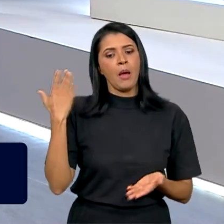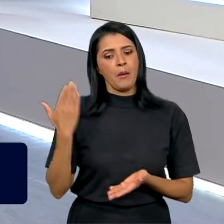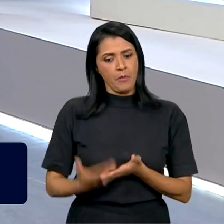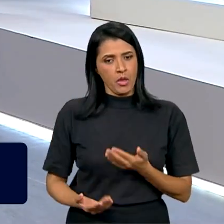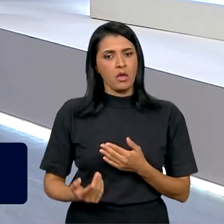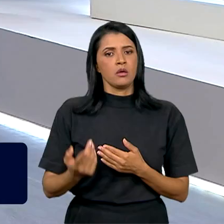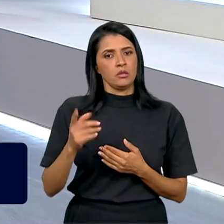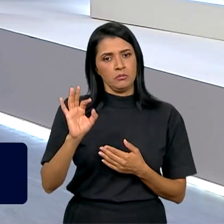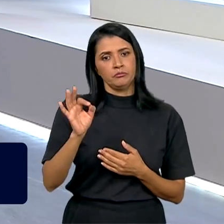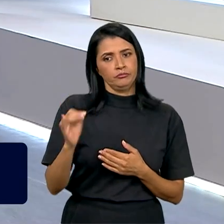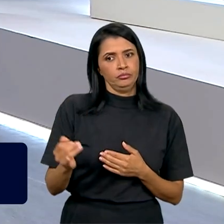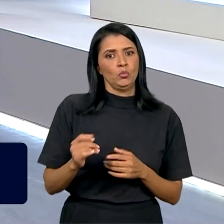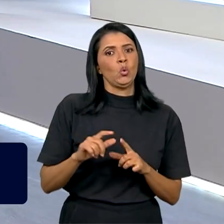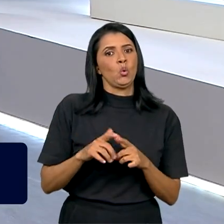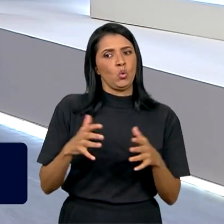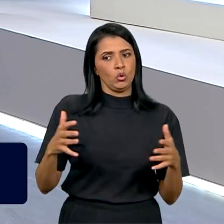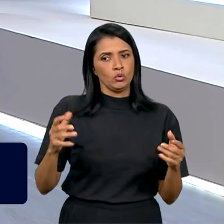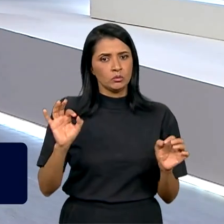significativa, né?